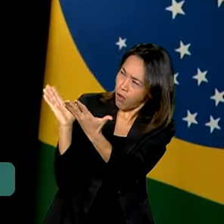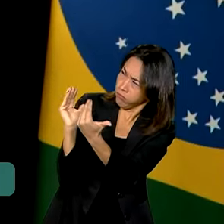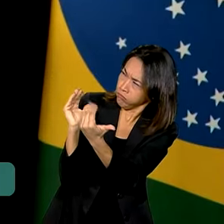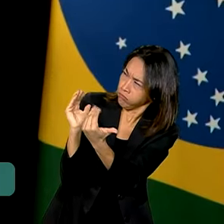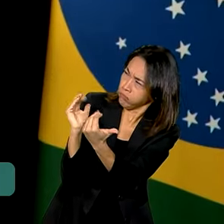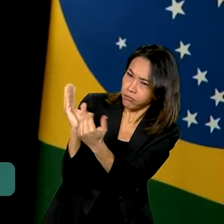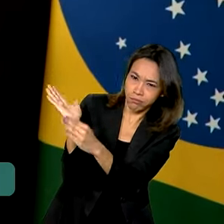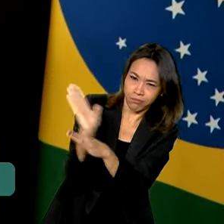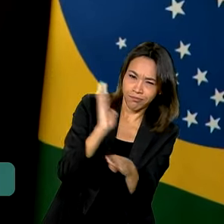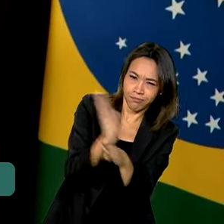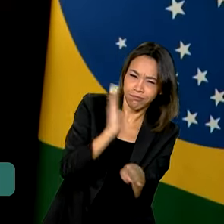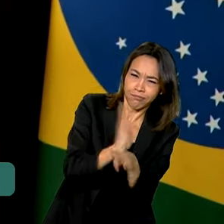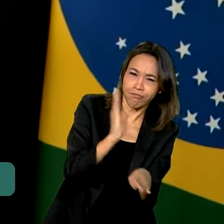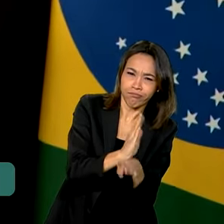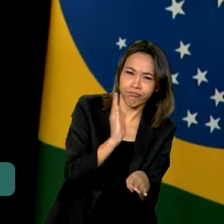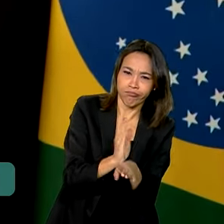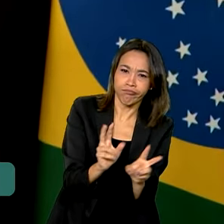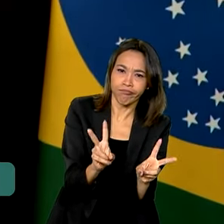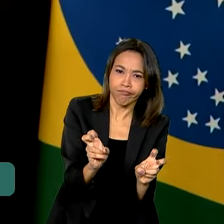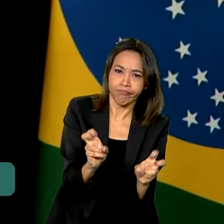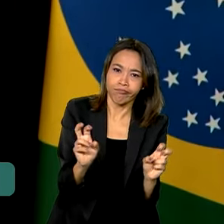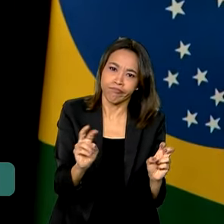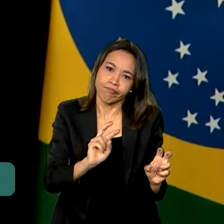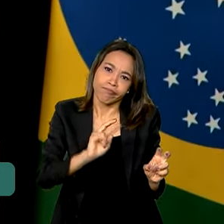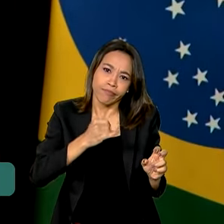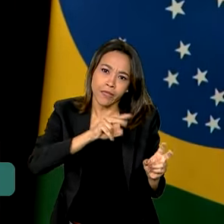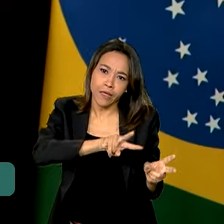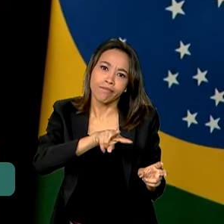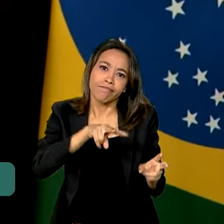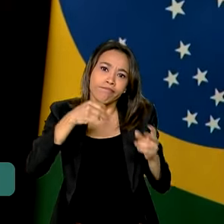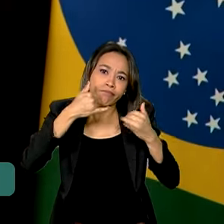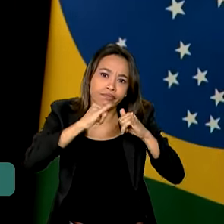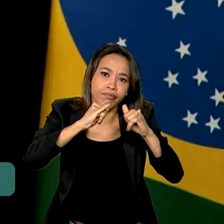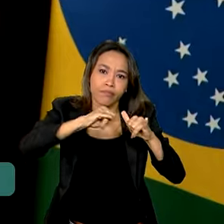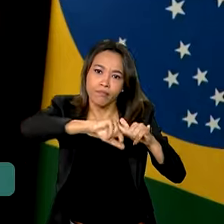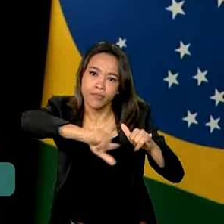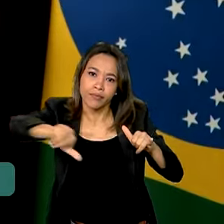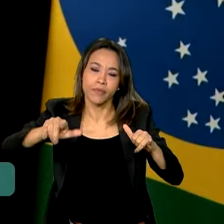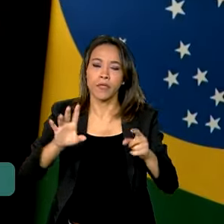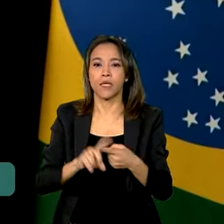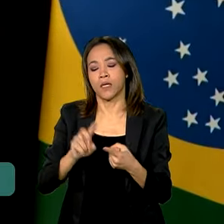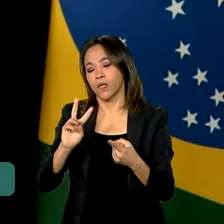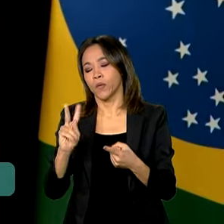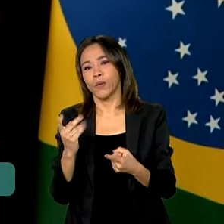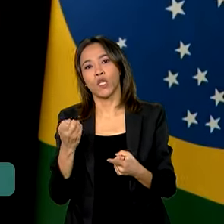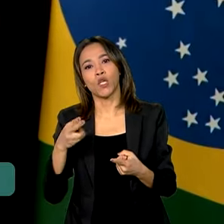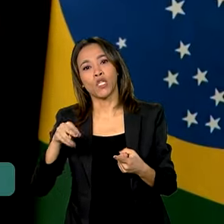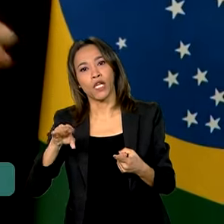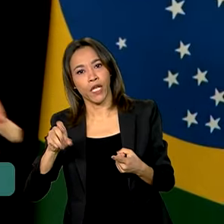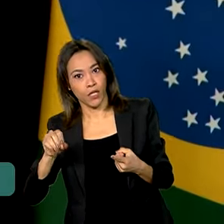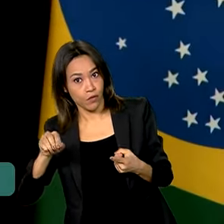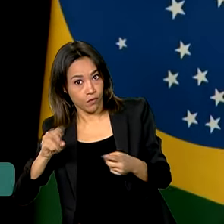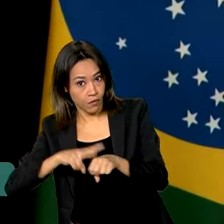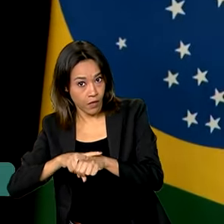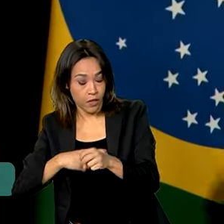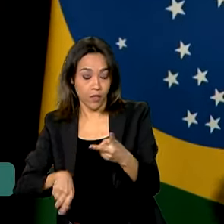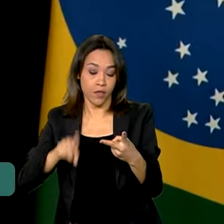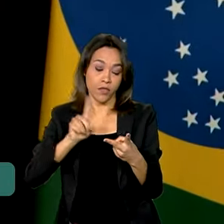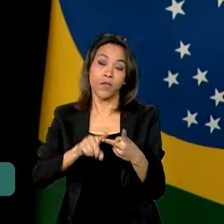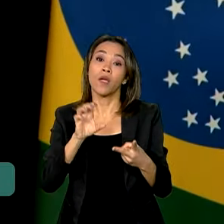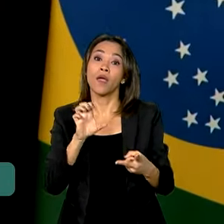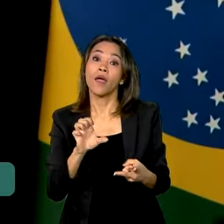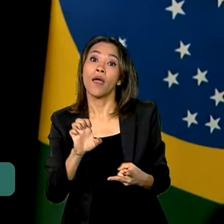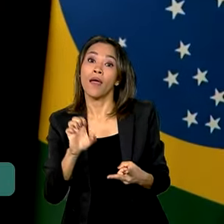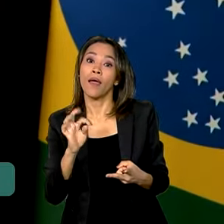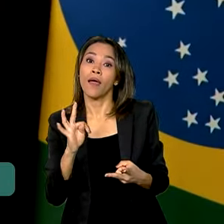desenvolvimento de uma nova matriz energética. seja o hidrogênio verde, seja o etanol, seja